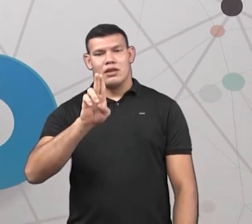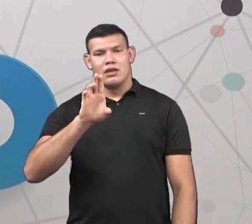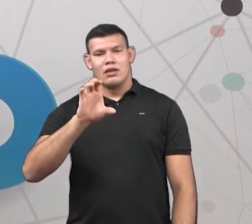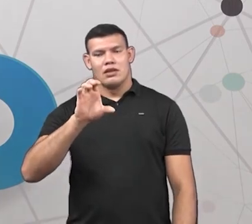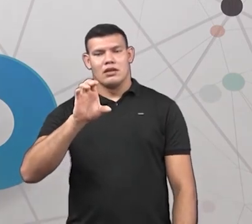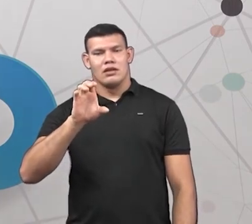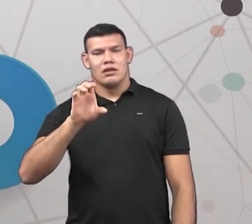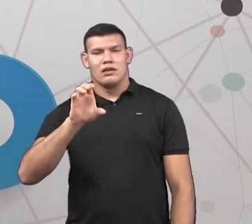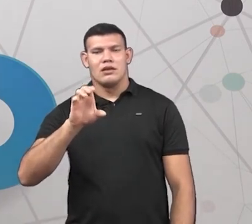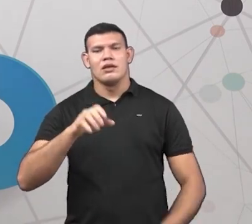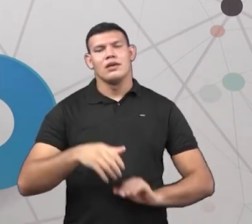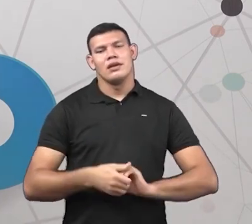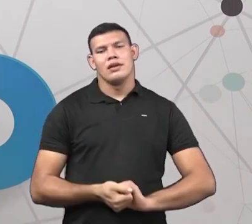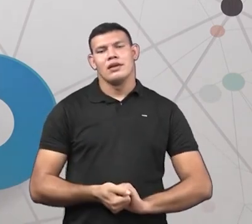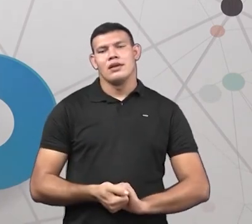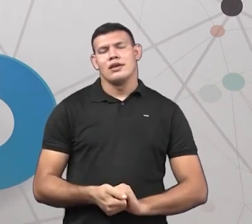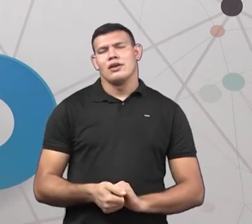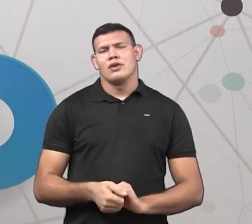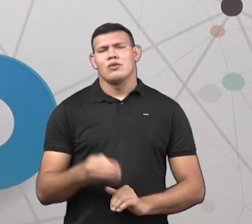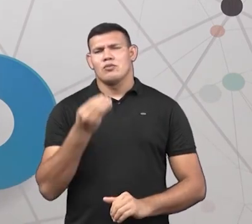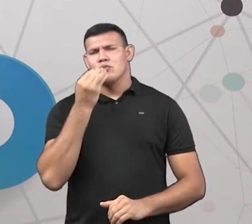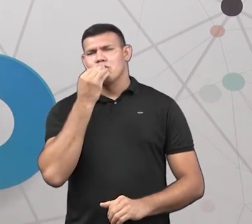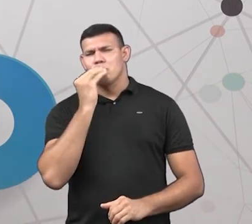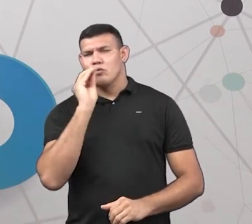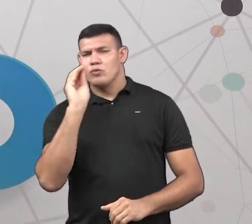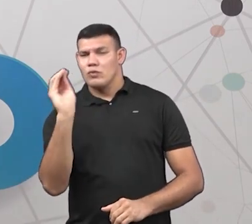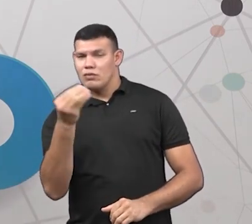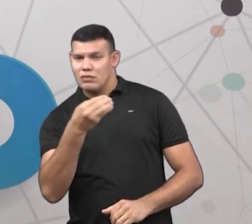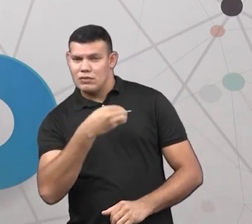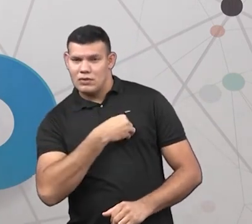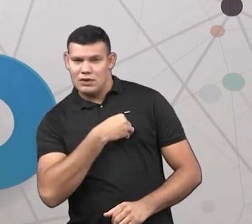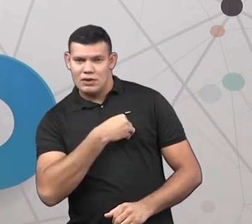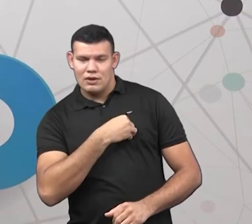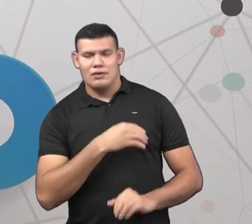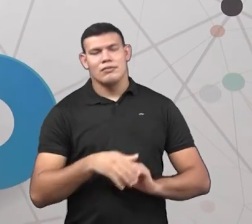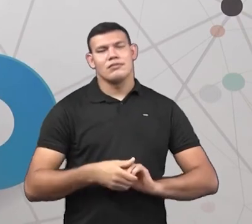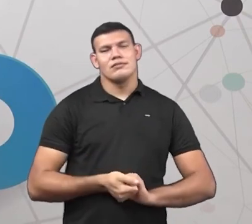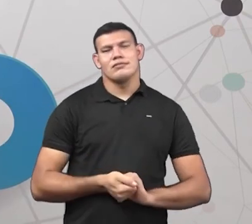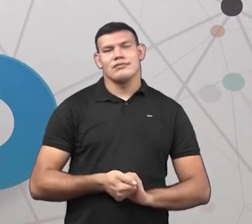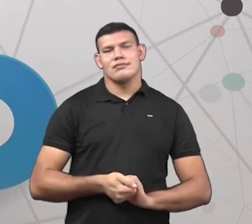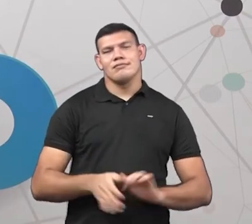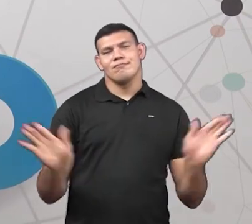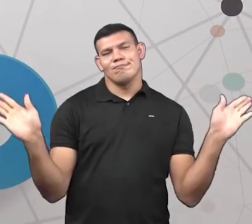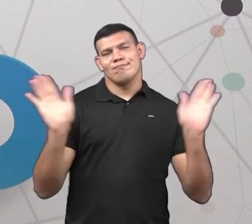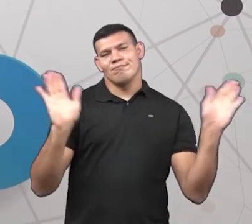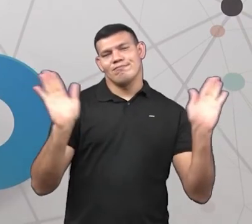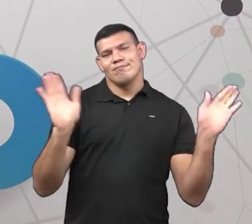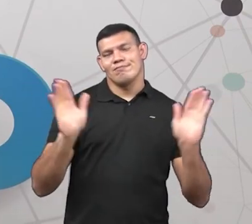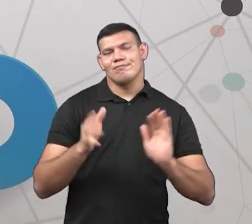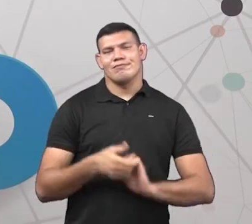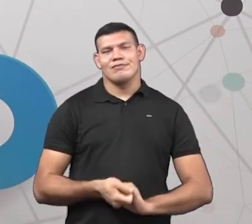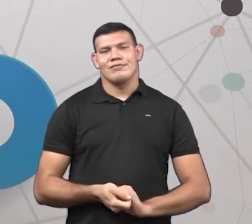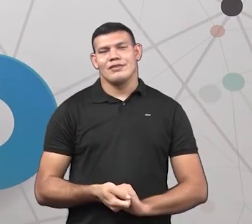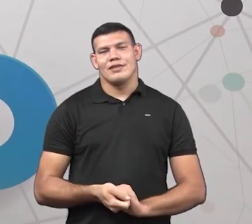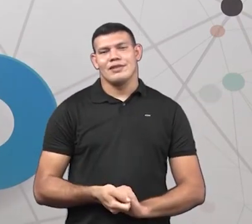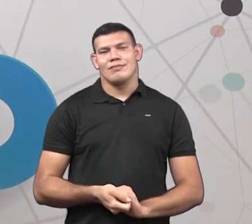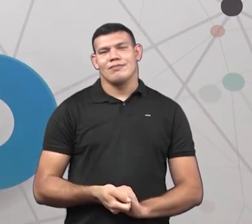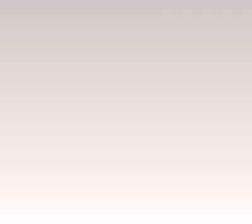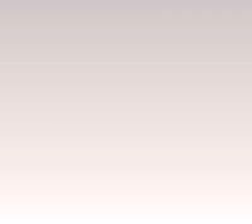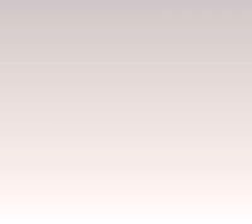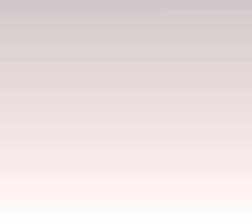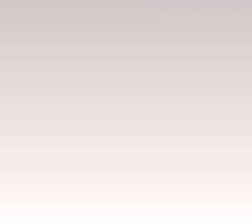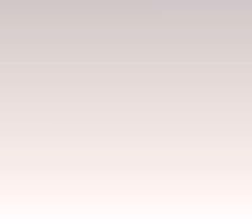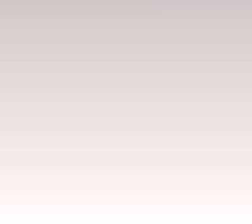Ok? Eu quero deixar um beijo no coração de vocês e dizer que vocês são demais. Muito obrigada. Tchau, tchau. Até mais.